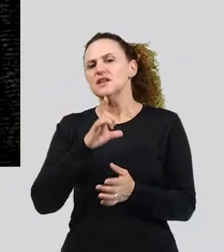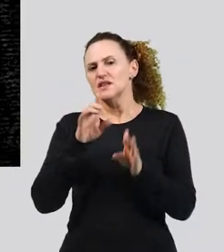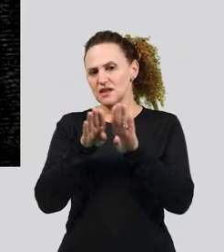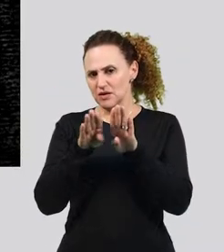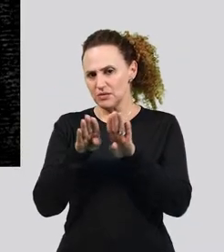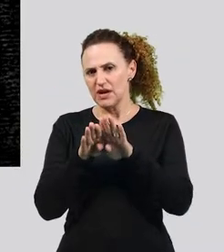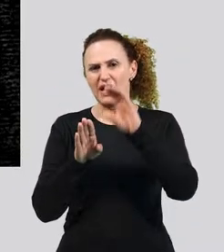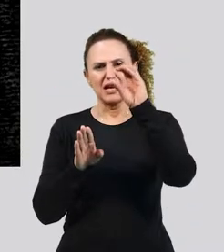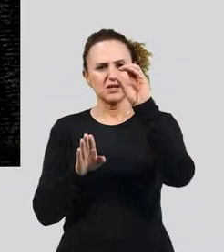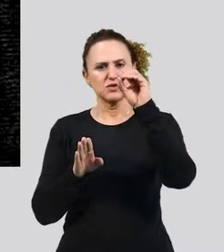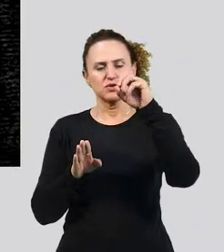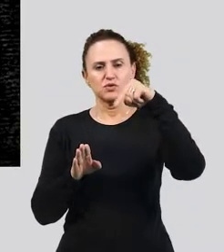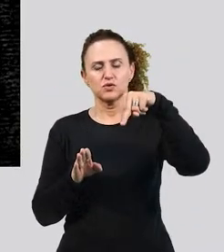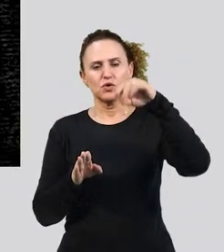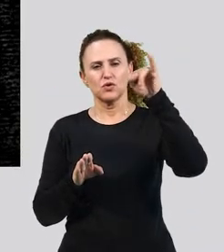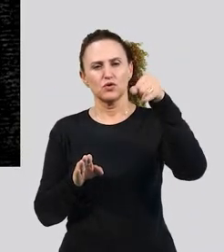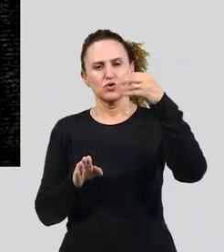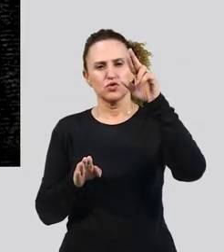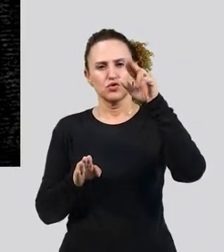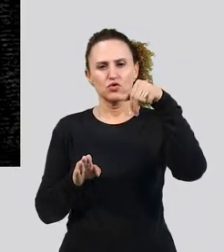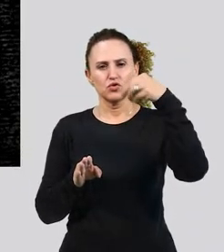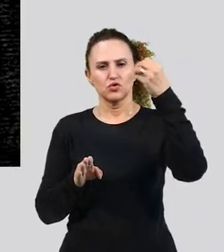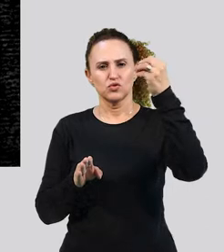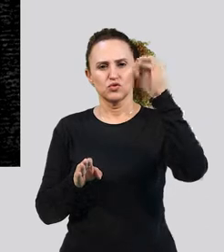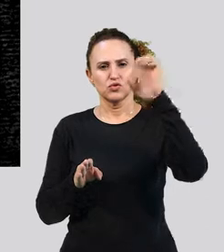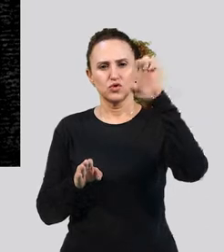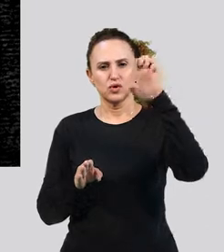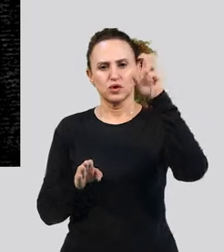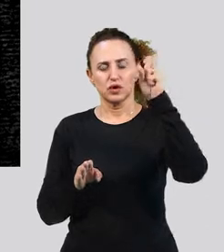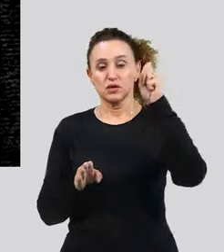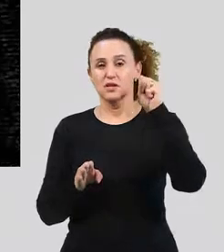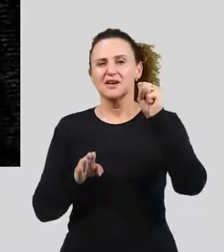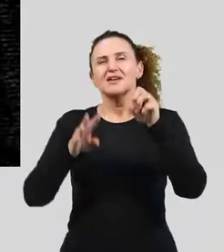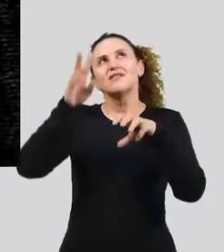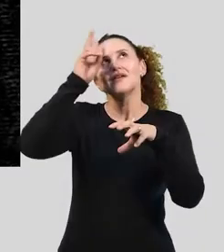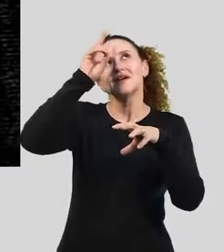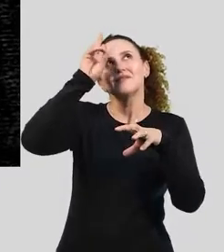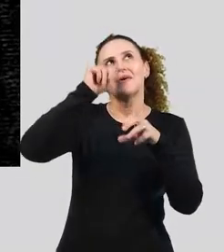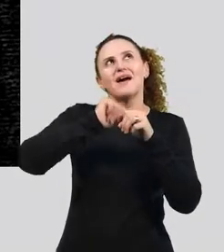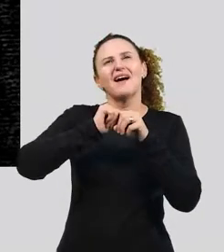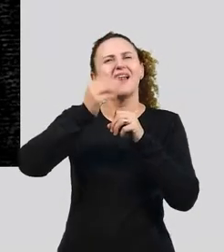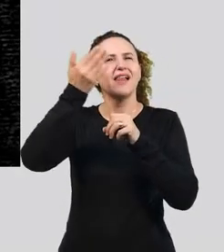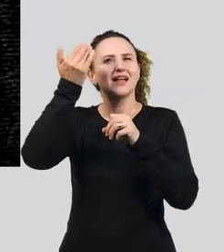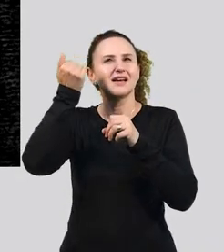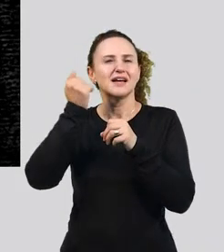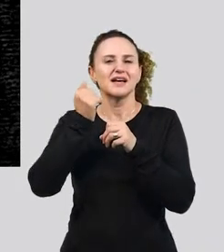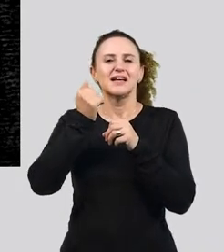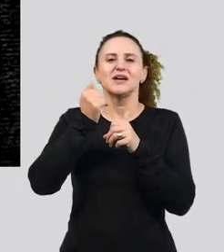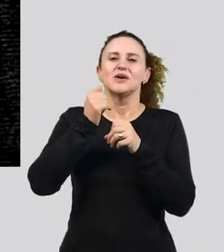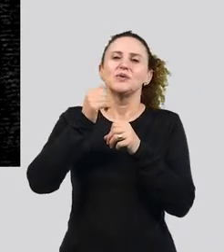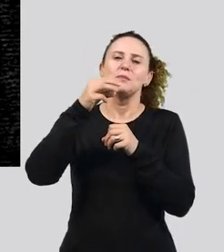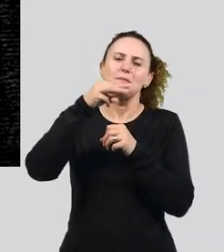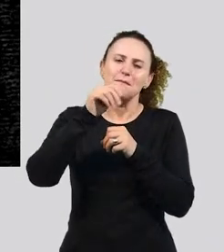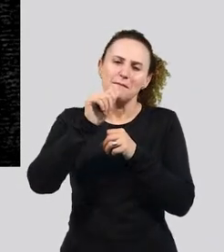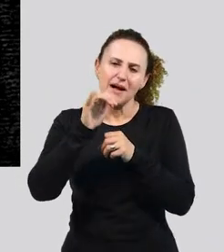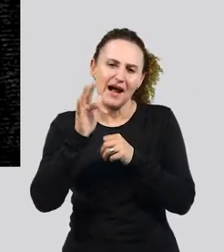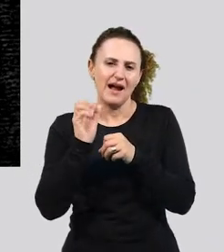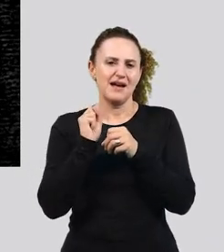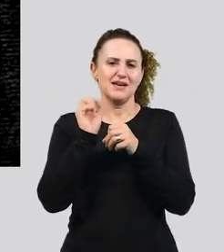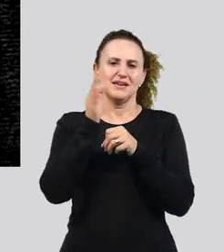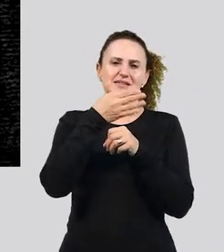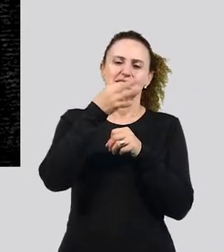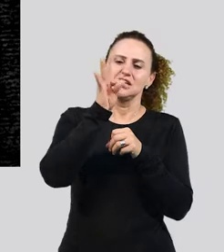são as conjunções? Vocês vão lembrar o mais, porém, contudo, todavia, no entanto, entretanto, né?